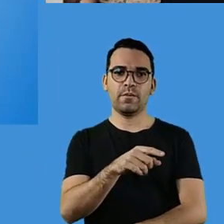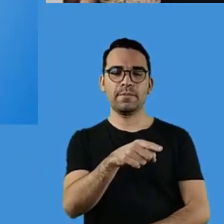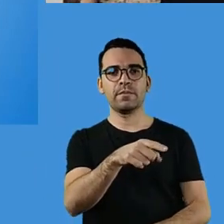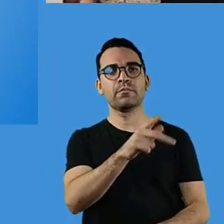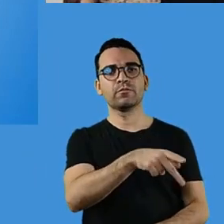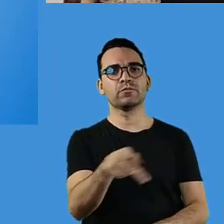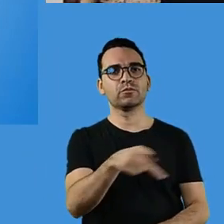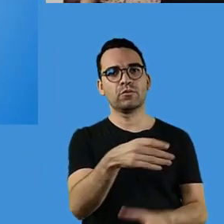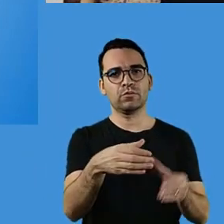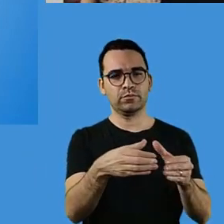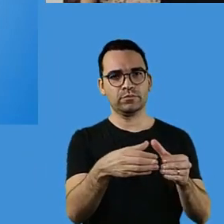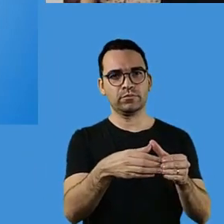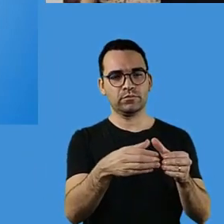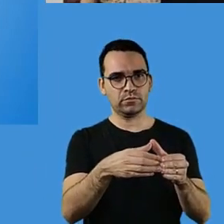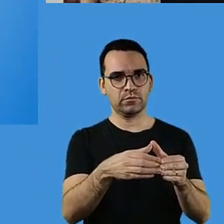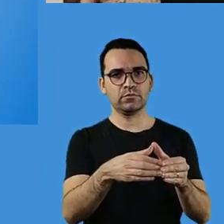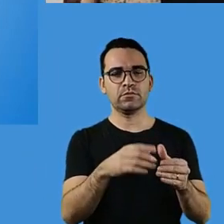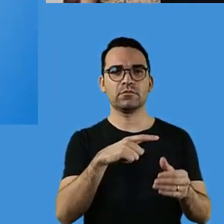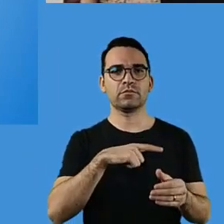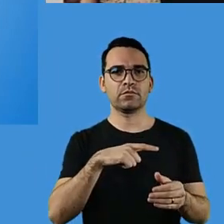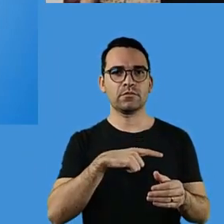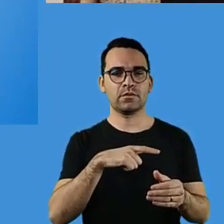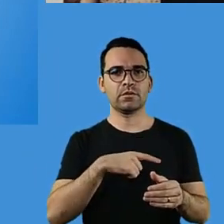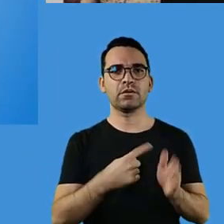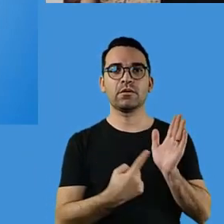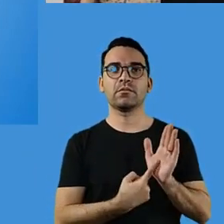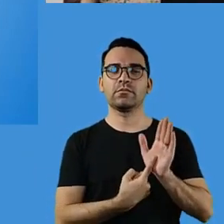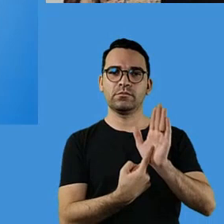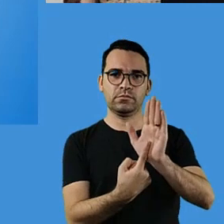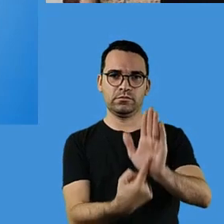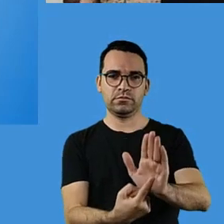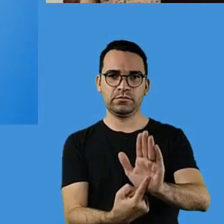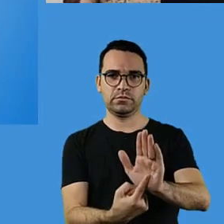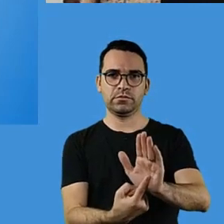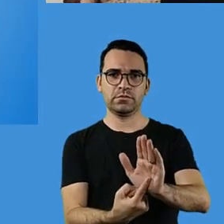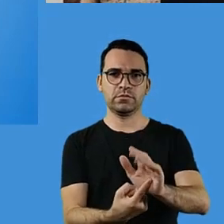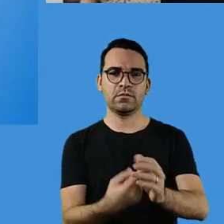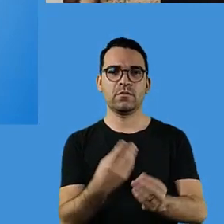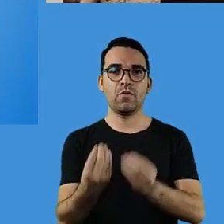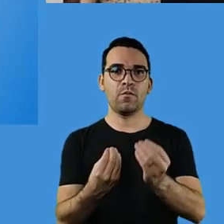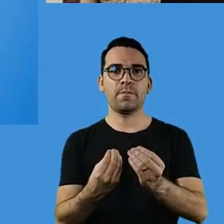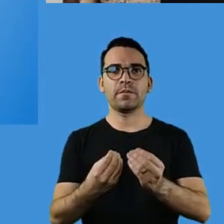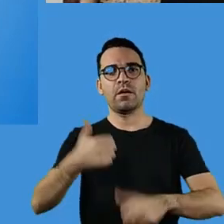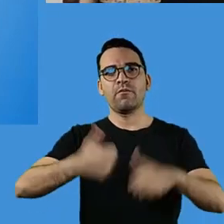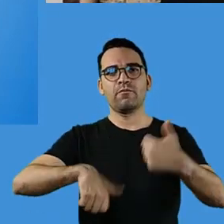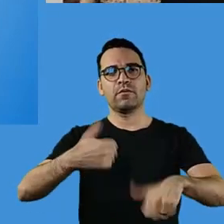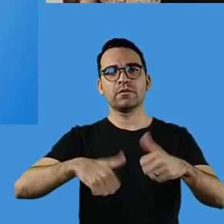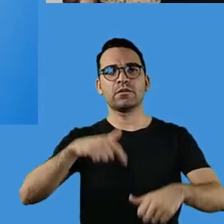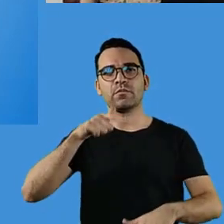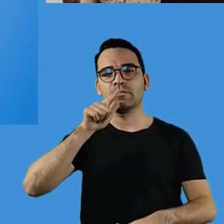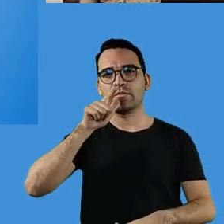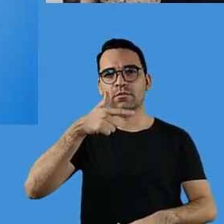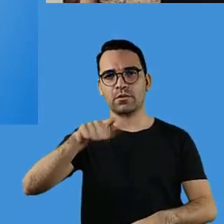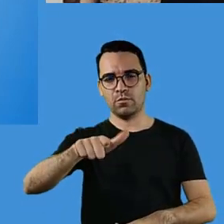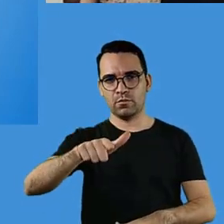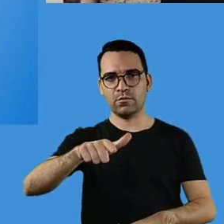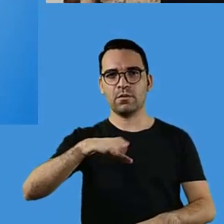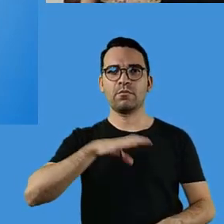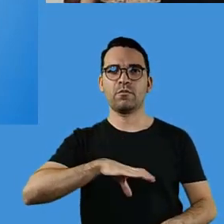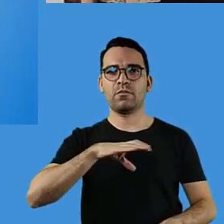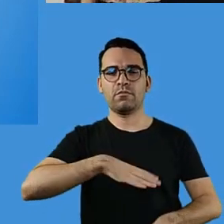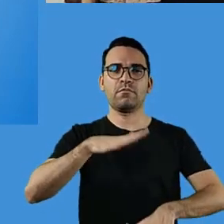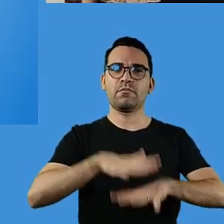Questionário para os professores será amostral. Também, de modo amostral, será aplicada avaliação de língua portuguesa e